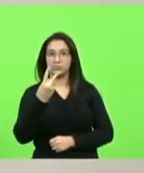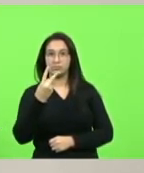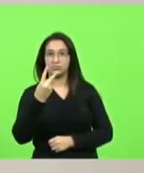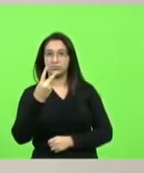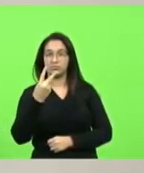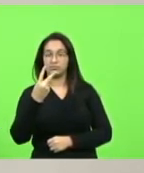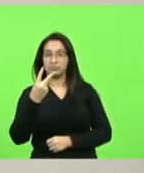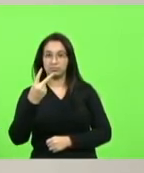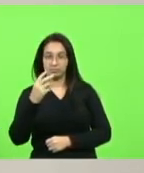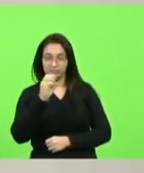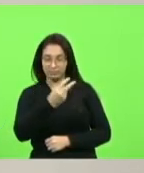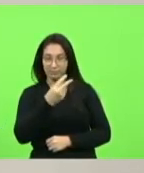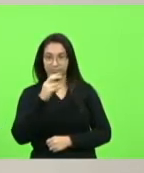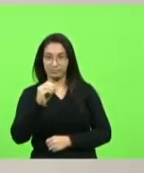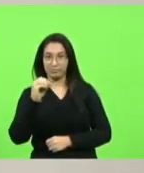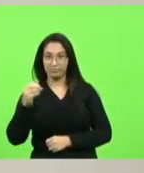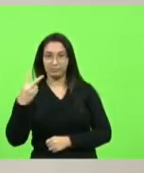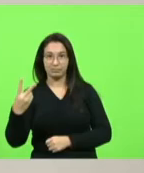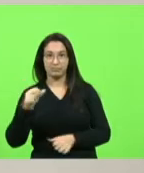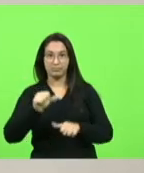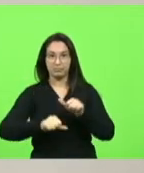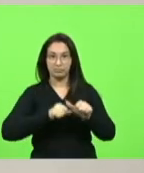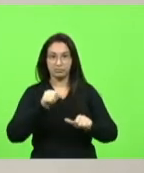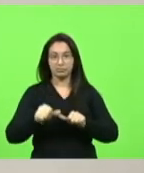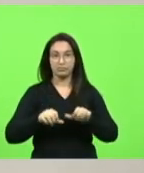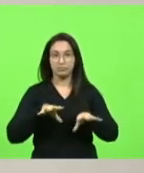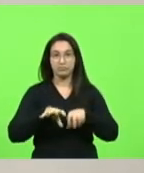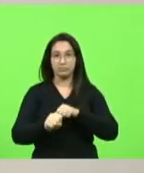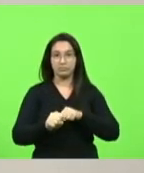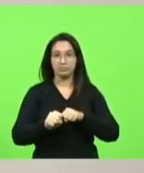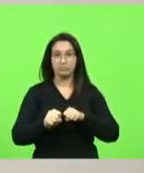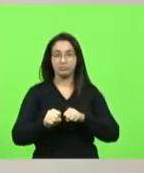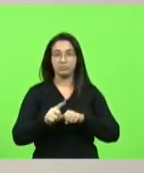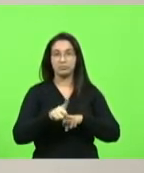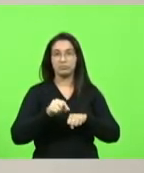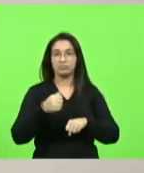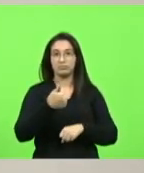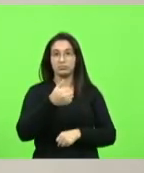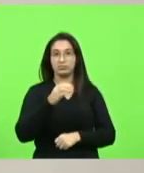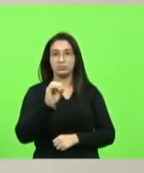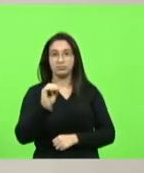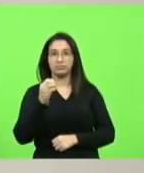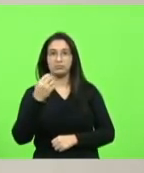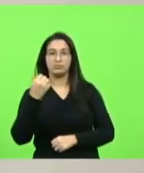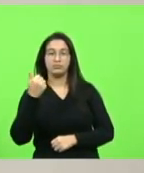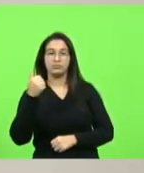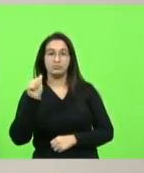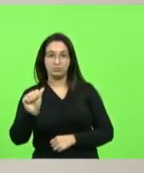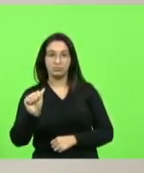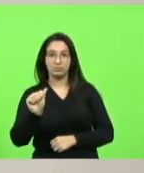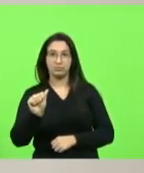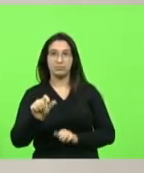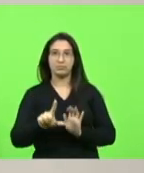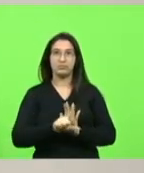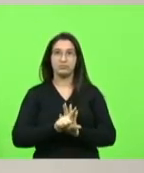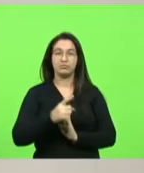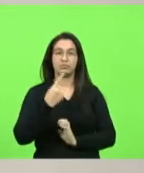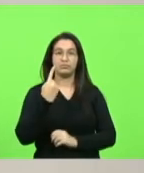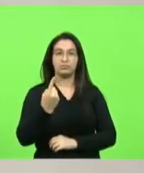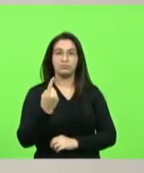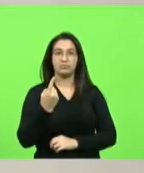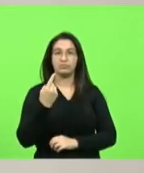diplomas ao artigo 10 a da lei federal número 1 283 de 1950